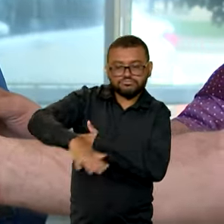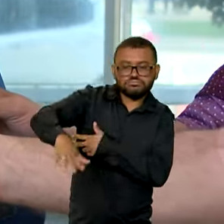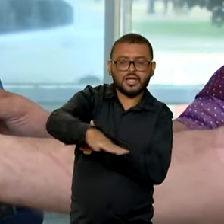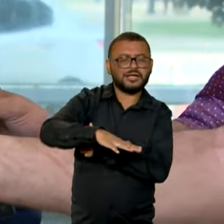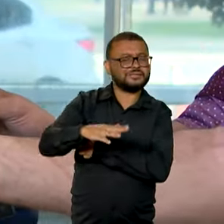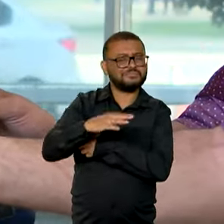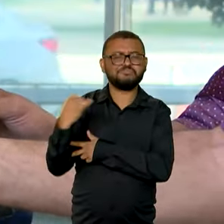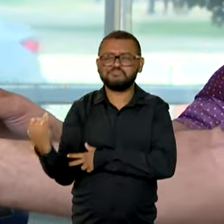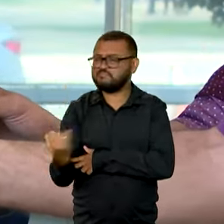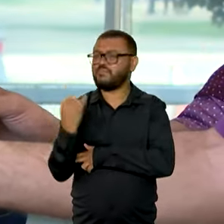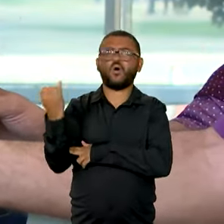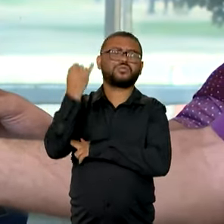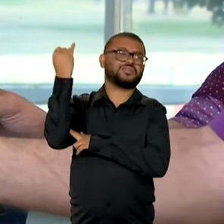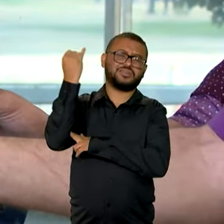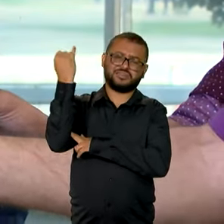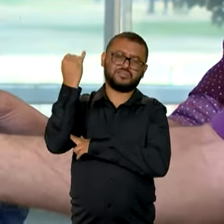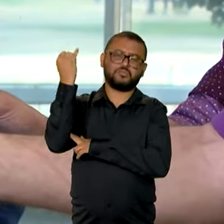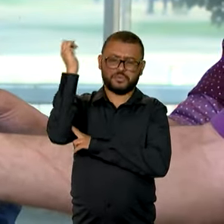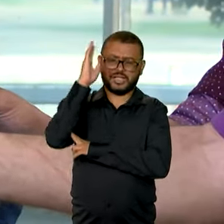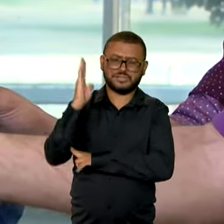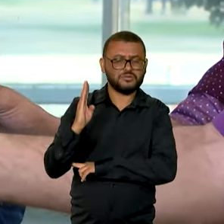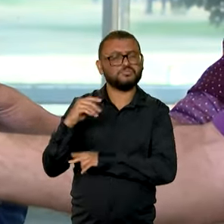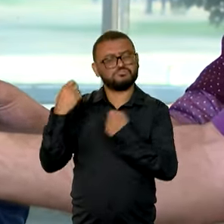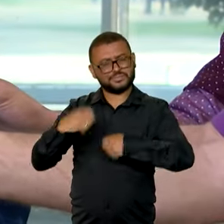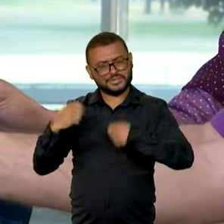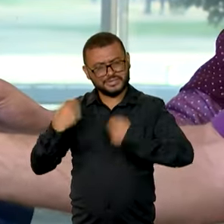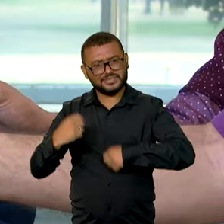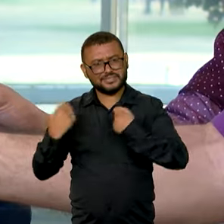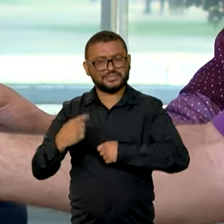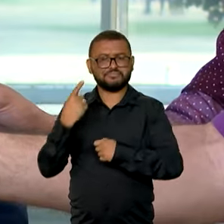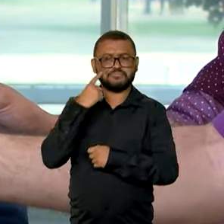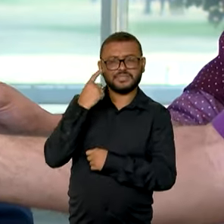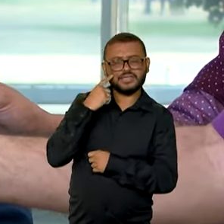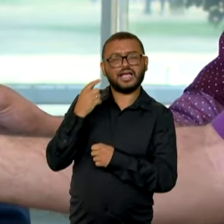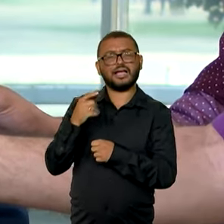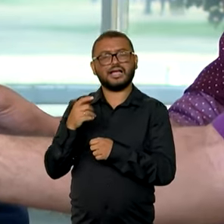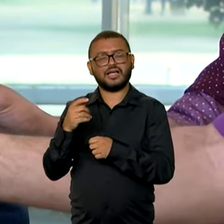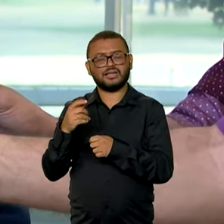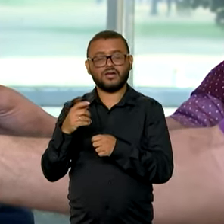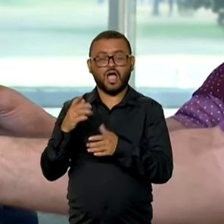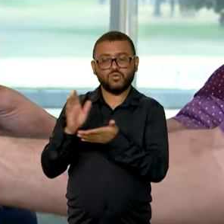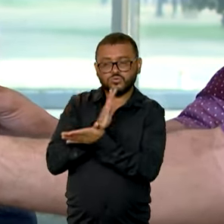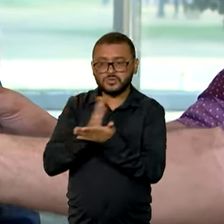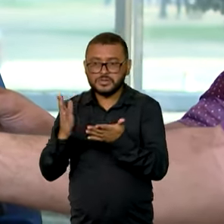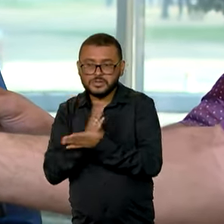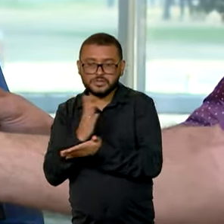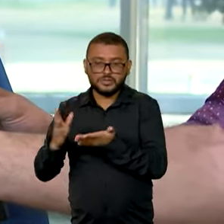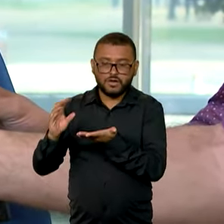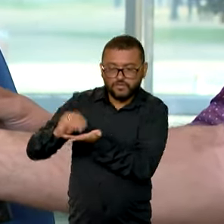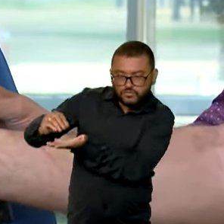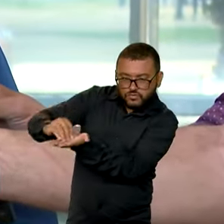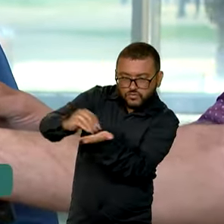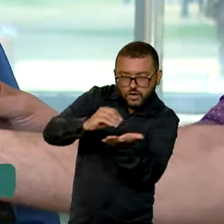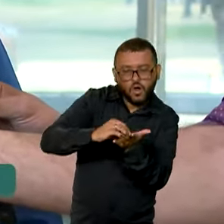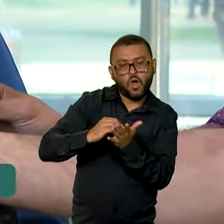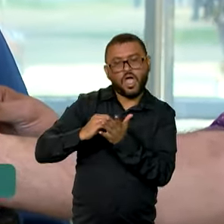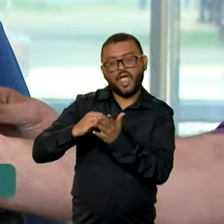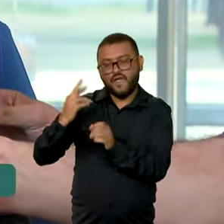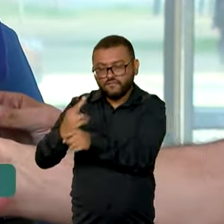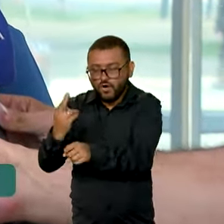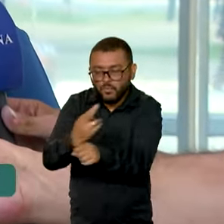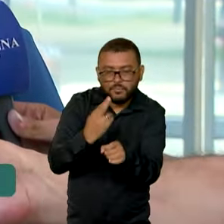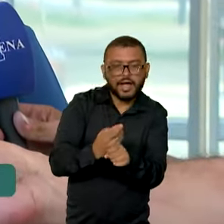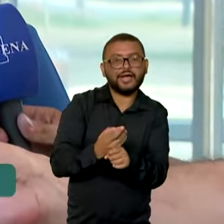mais importante do país, não é? E precisa, justamente porque ela tem algumas, várias coisas serem reformadas,